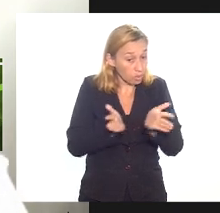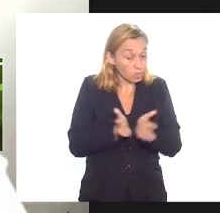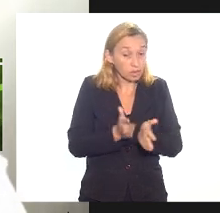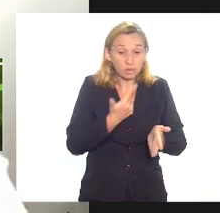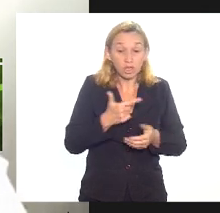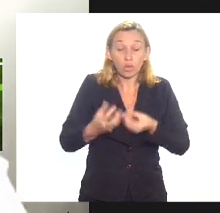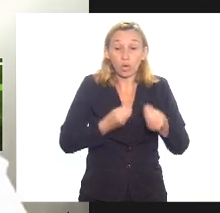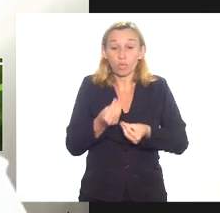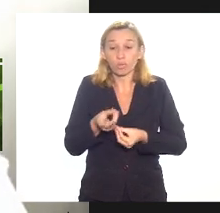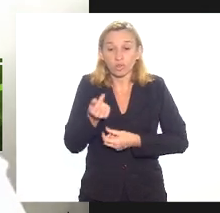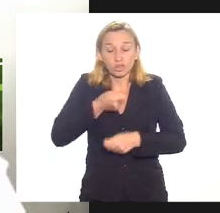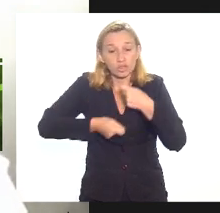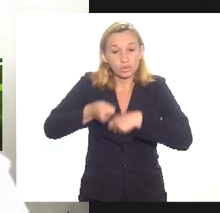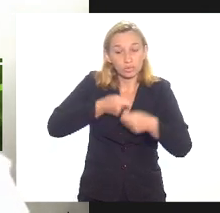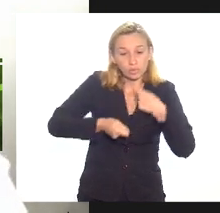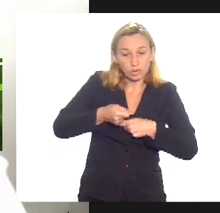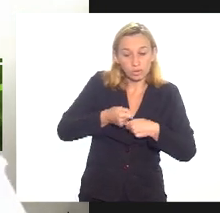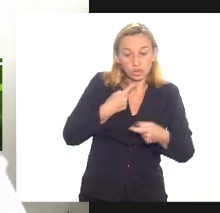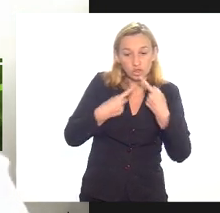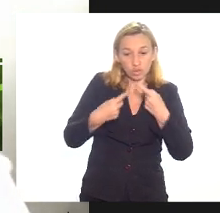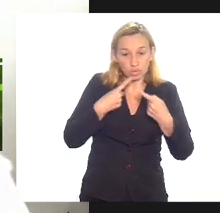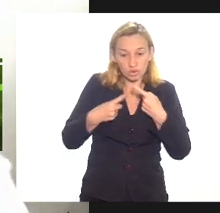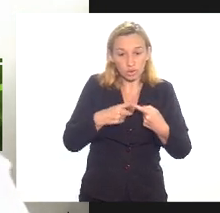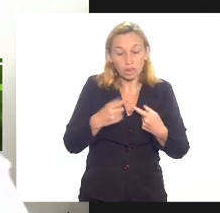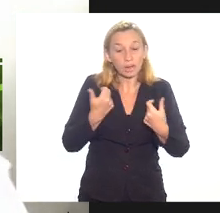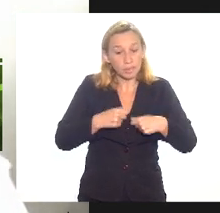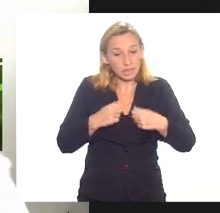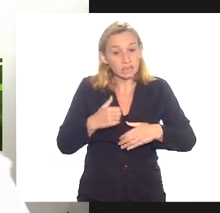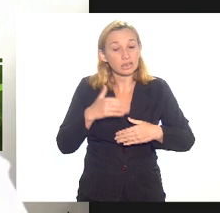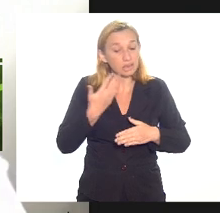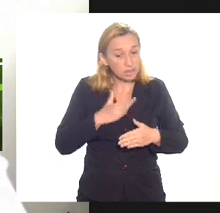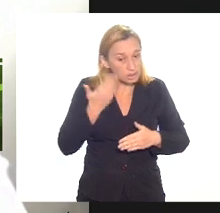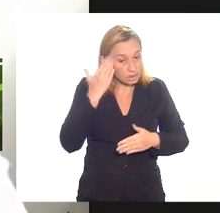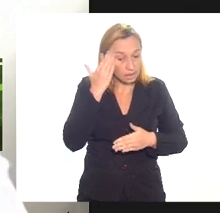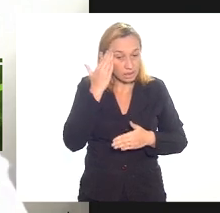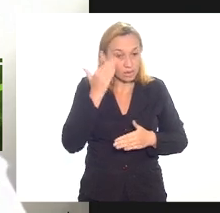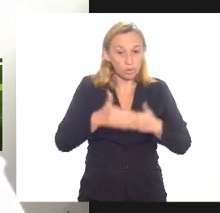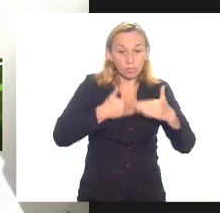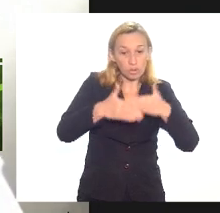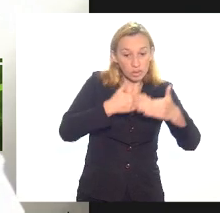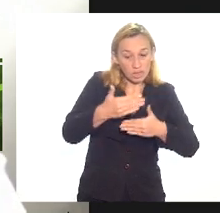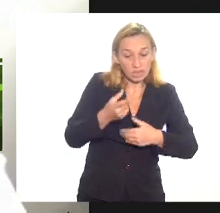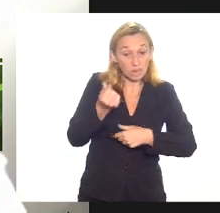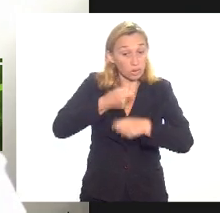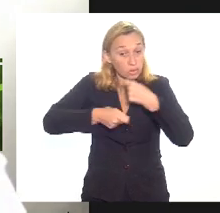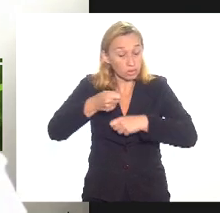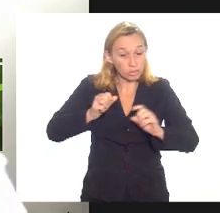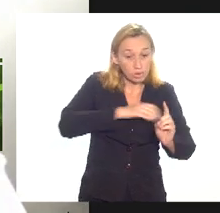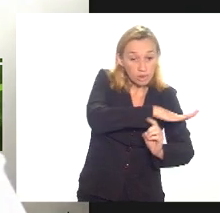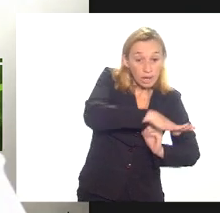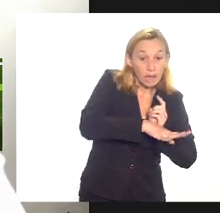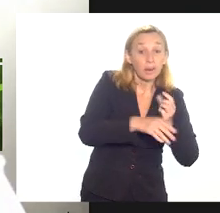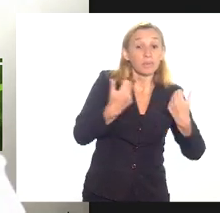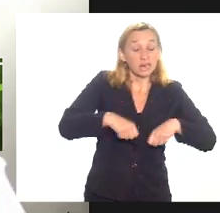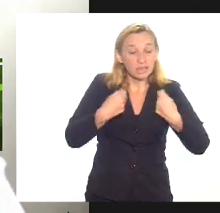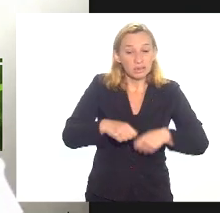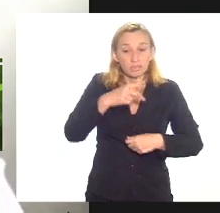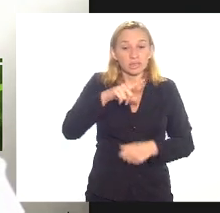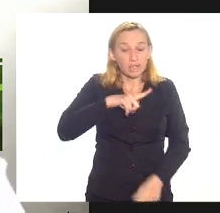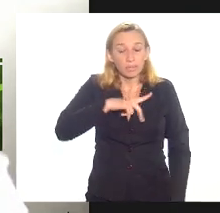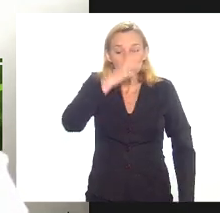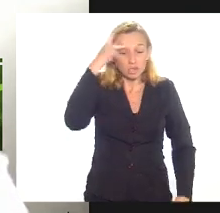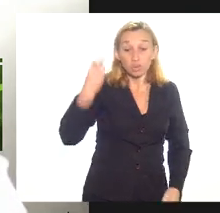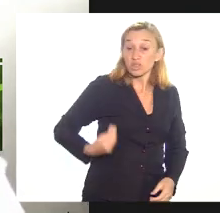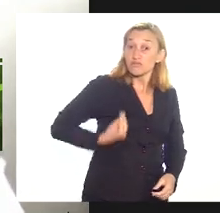que para ter um processo de desenvolvimento econômico e social precisamos ter pessoas vivas